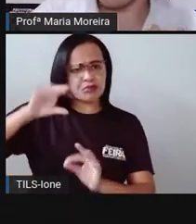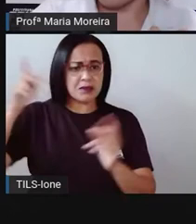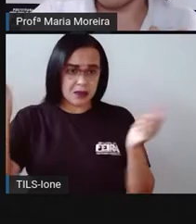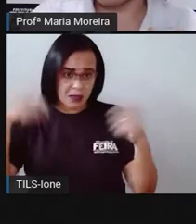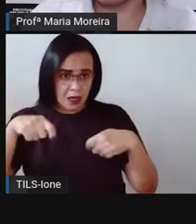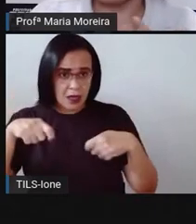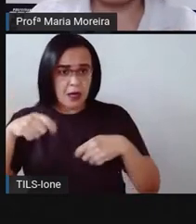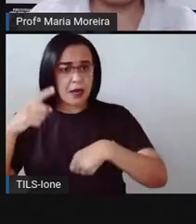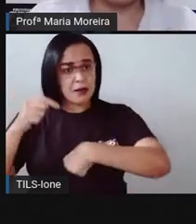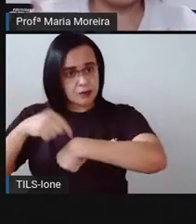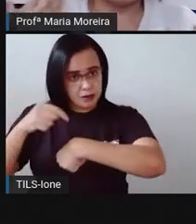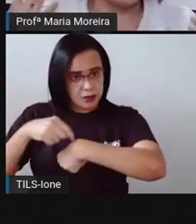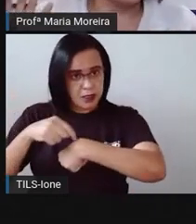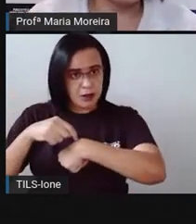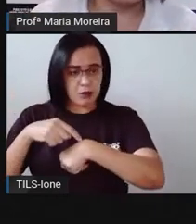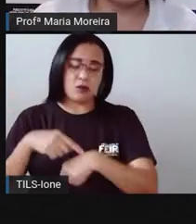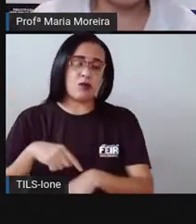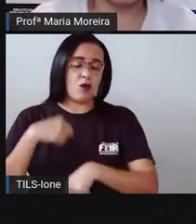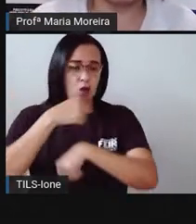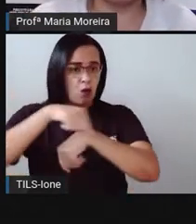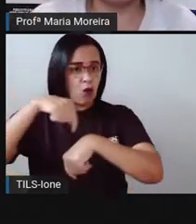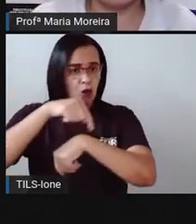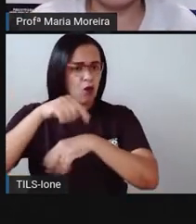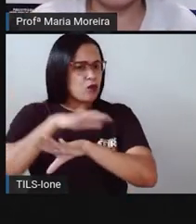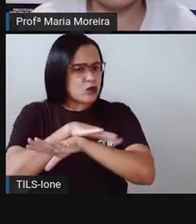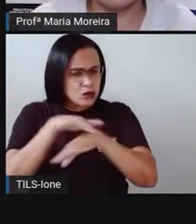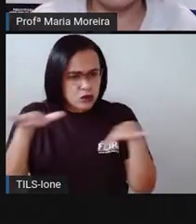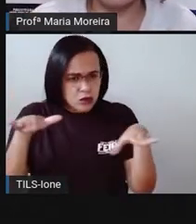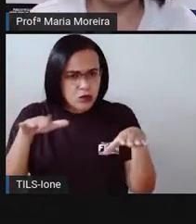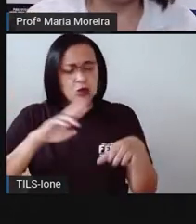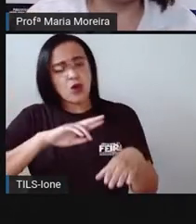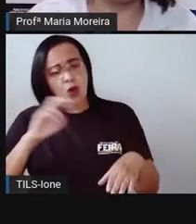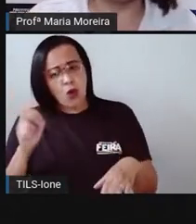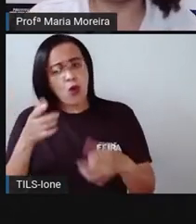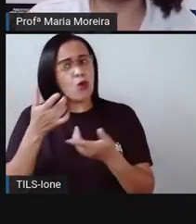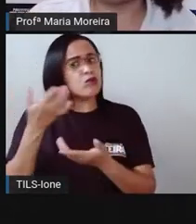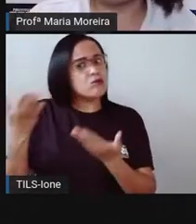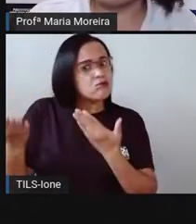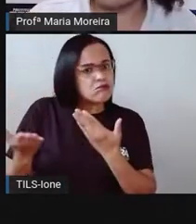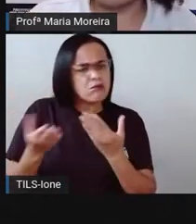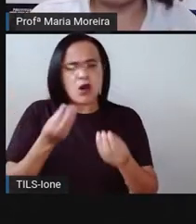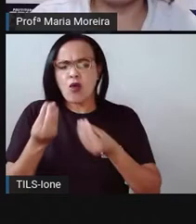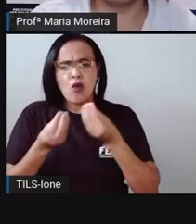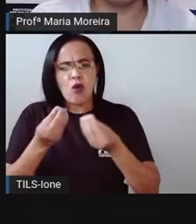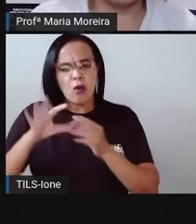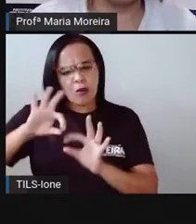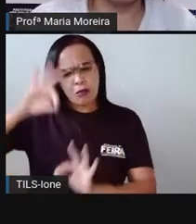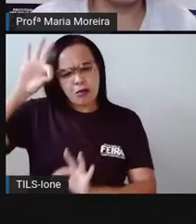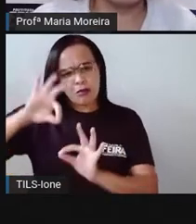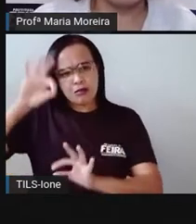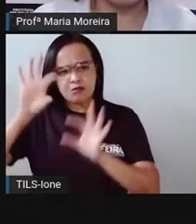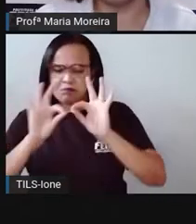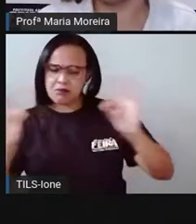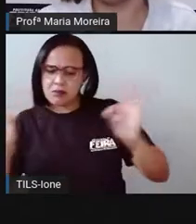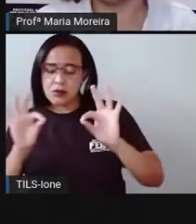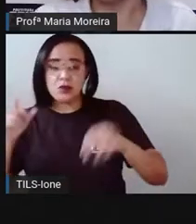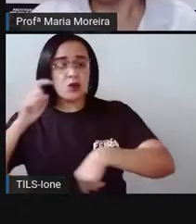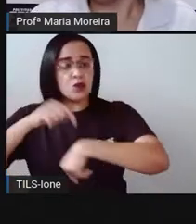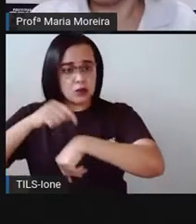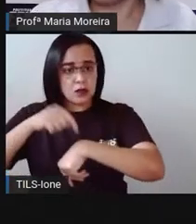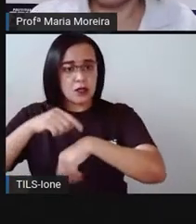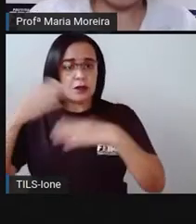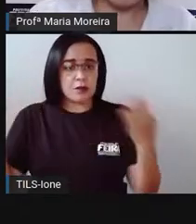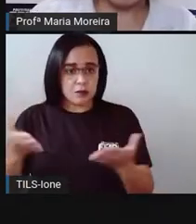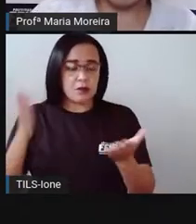com o relógio? Então, será que tem mais alguma maneira aí, né? De medir o tempo? Vamos descobrir isso aí